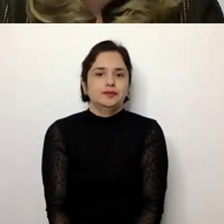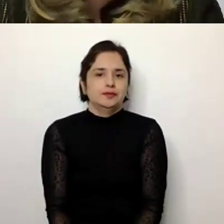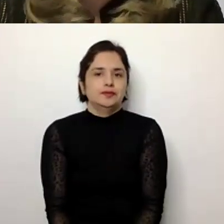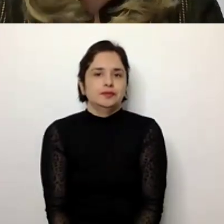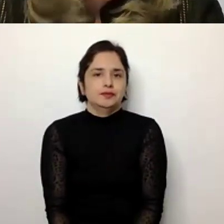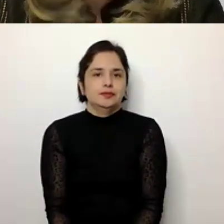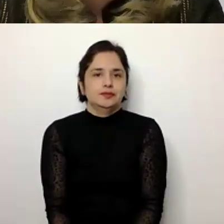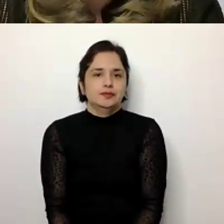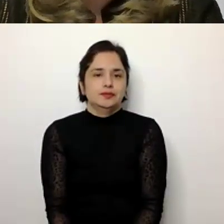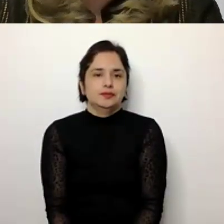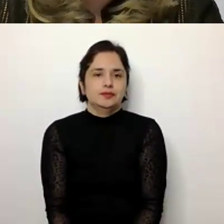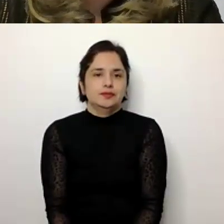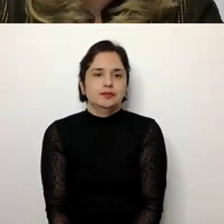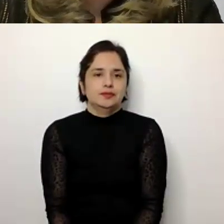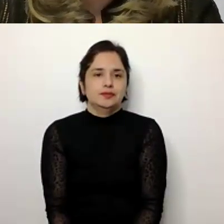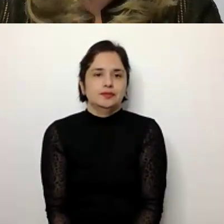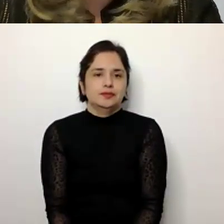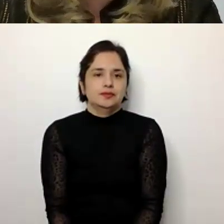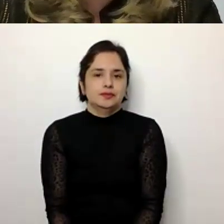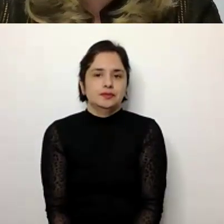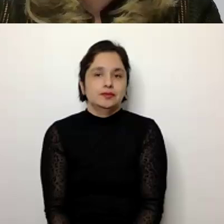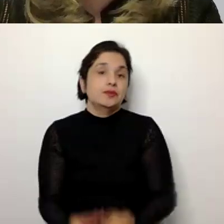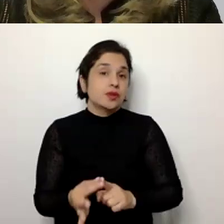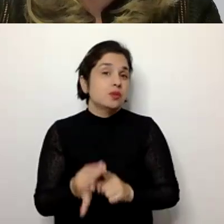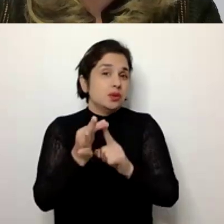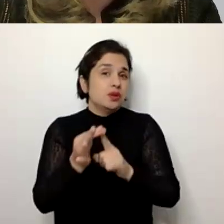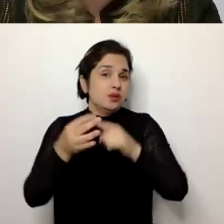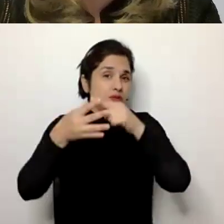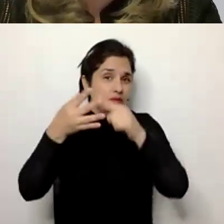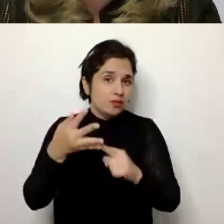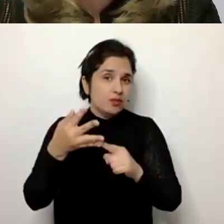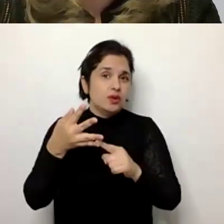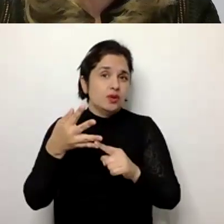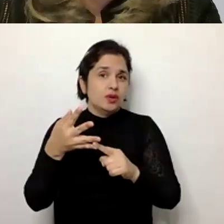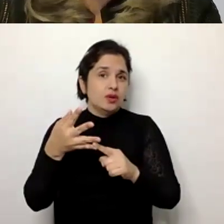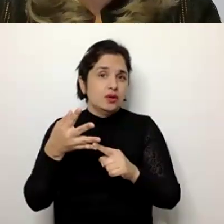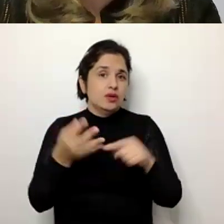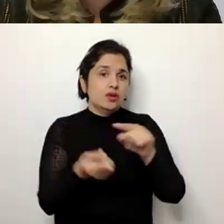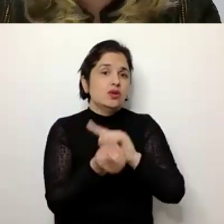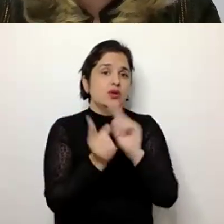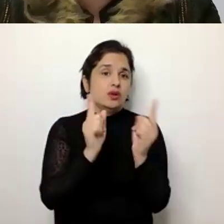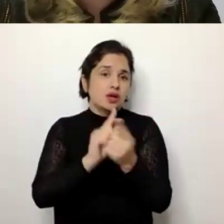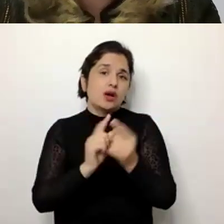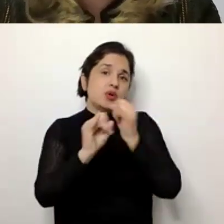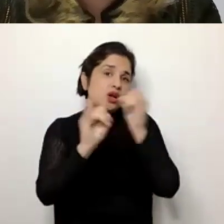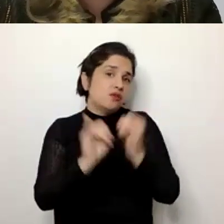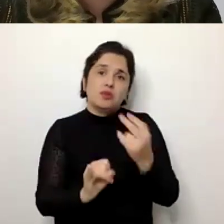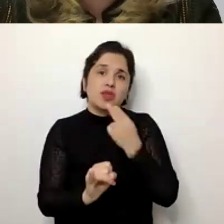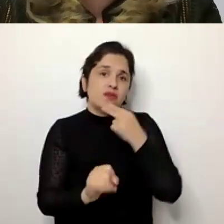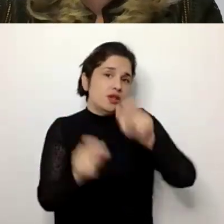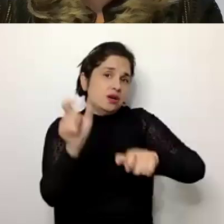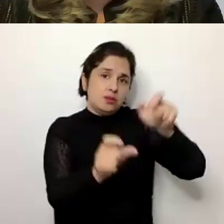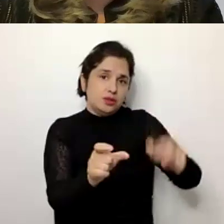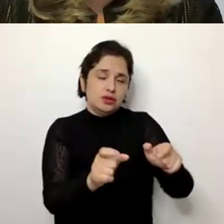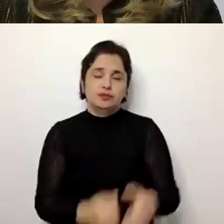um dos principais fatores, elementos, são as alterações no modo de vida das pessoas,